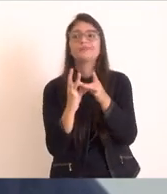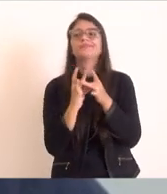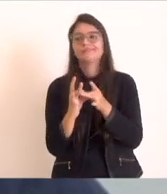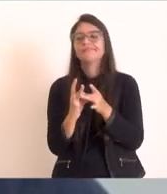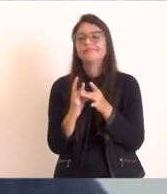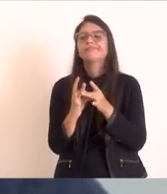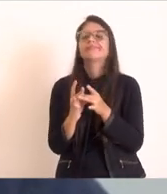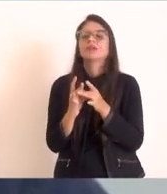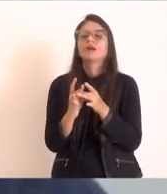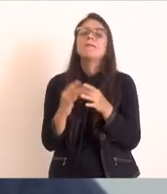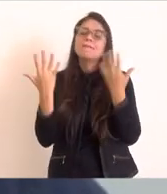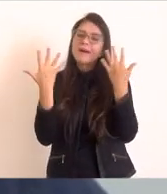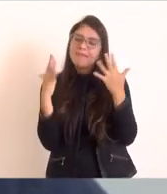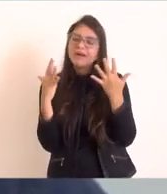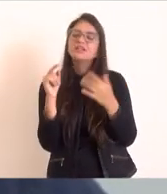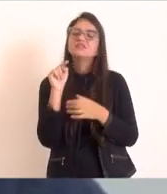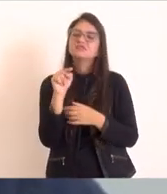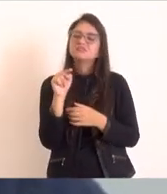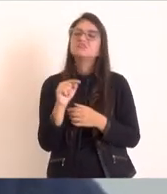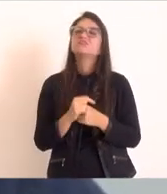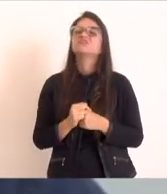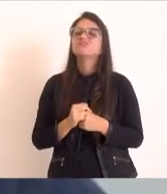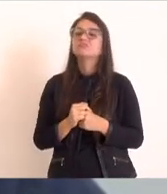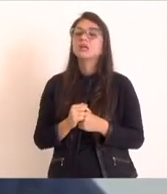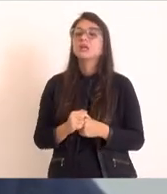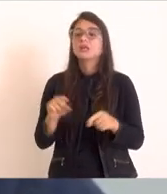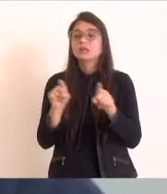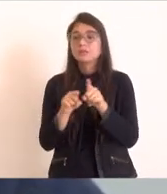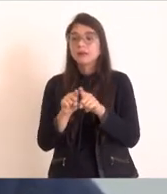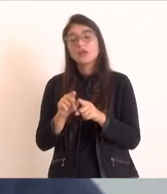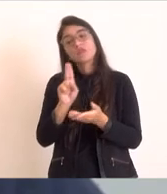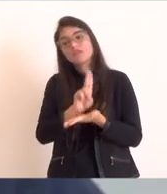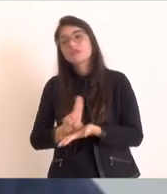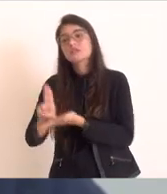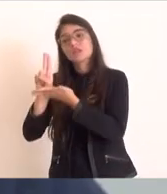é parabenizar aí pelo evento, e estamos à disposição aqui com a Universidade.